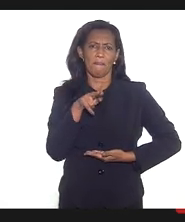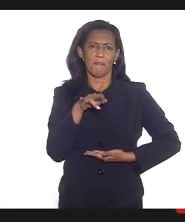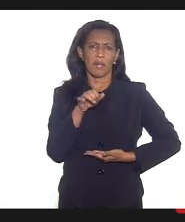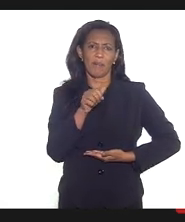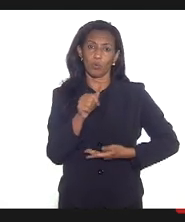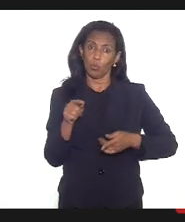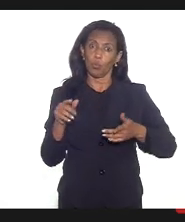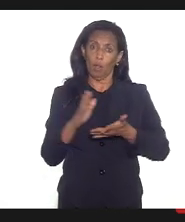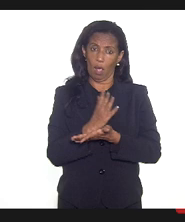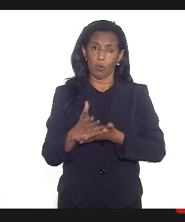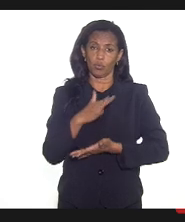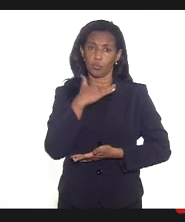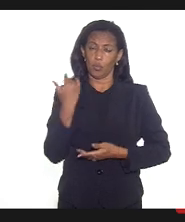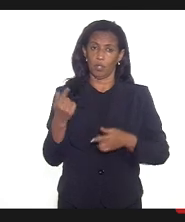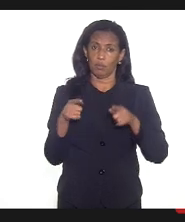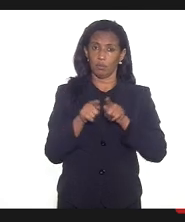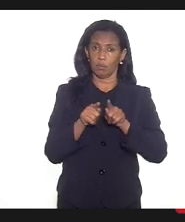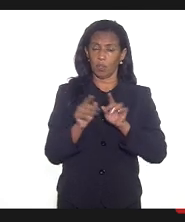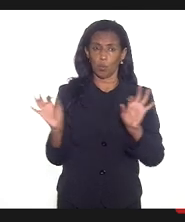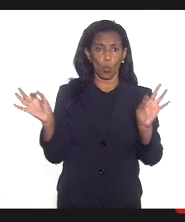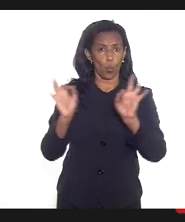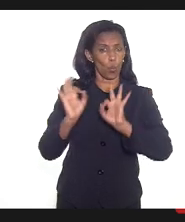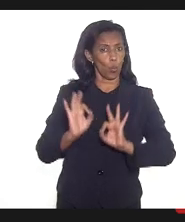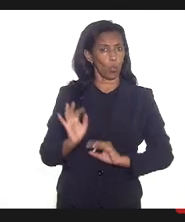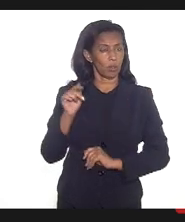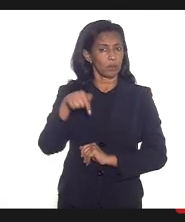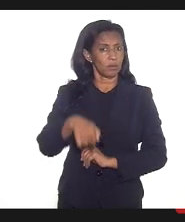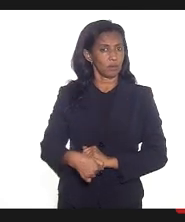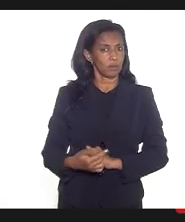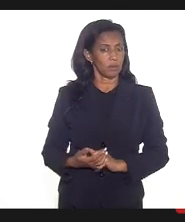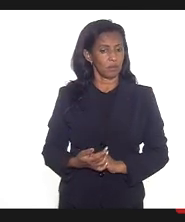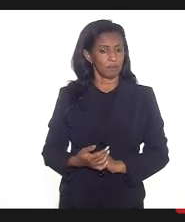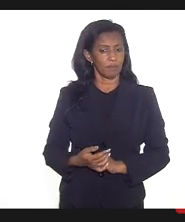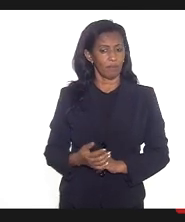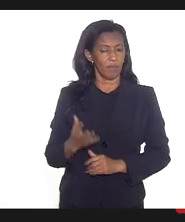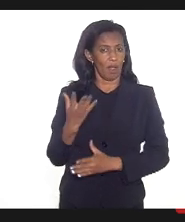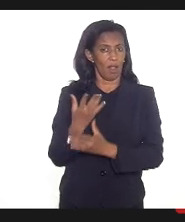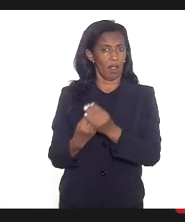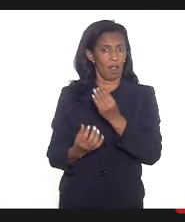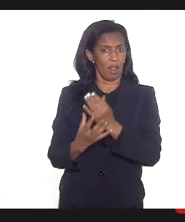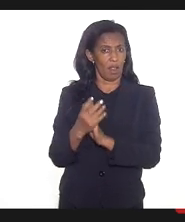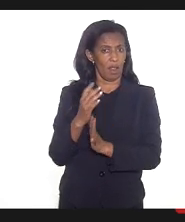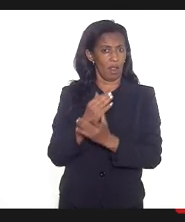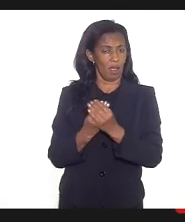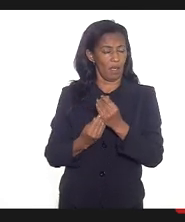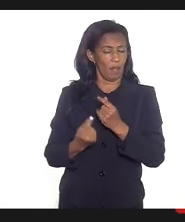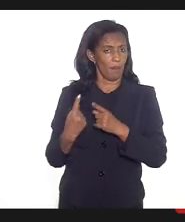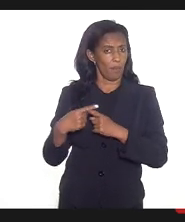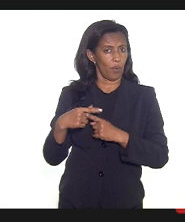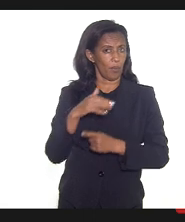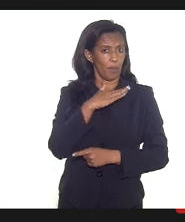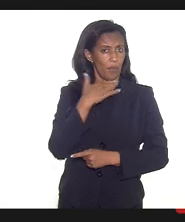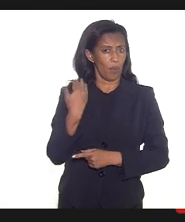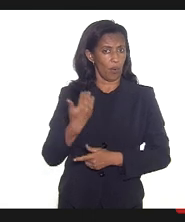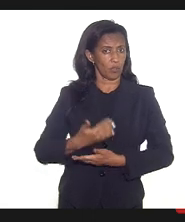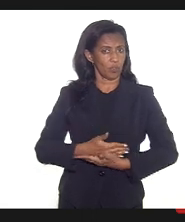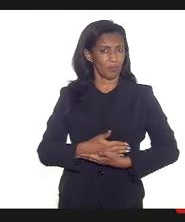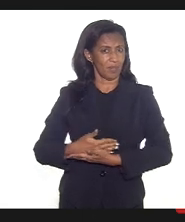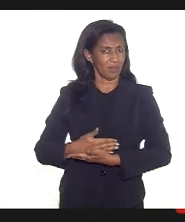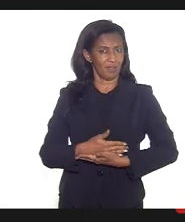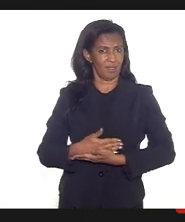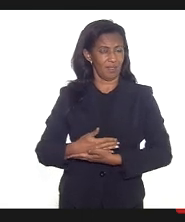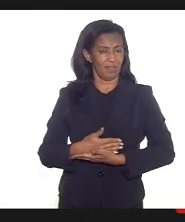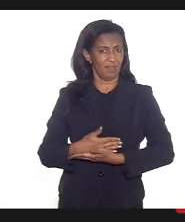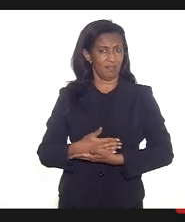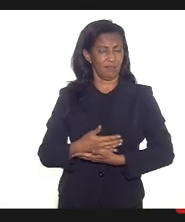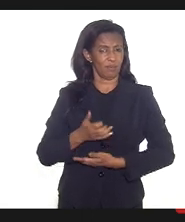morreram que ninguém aqui lave suas mãos porque a morte materna é sempre uma tragédia